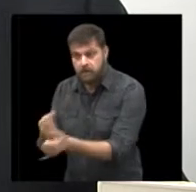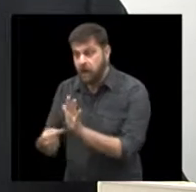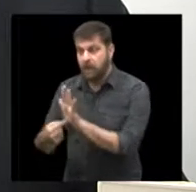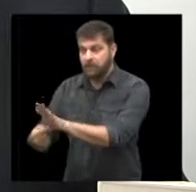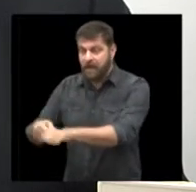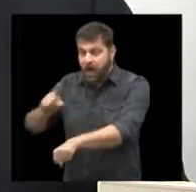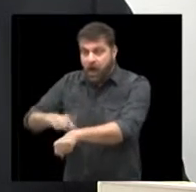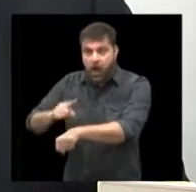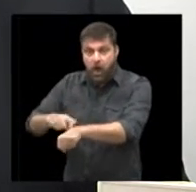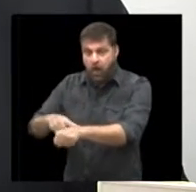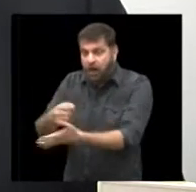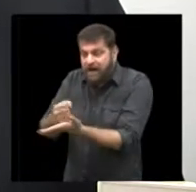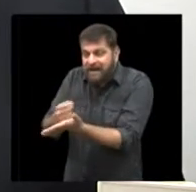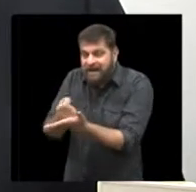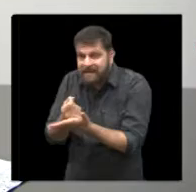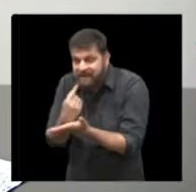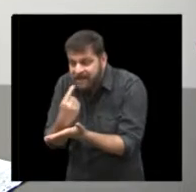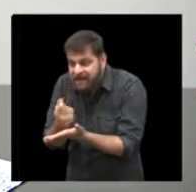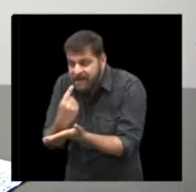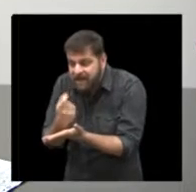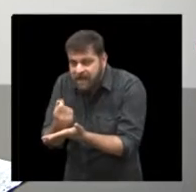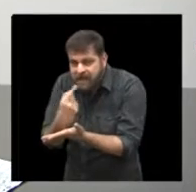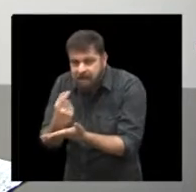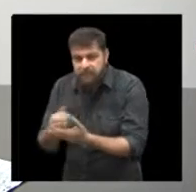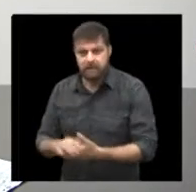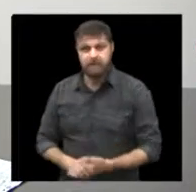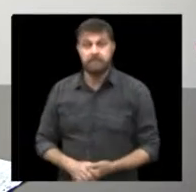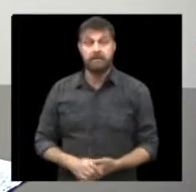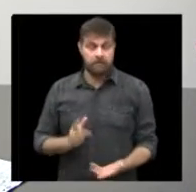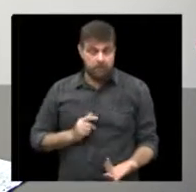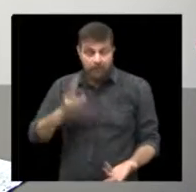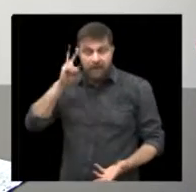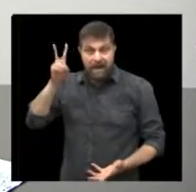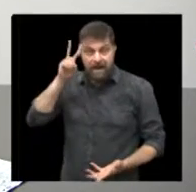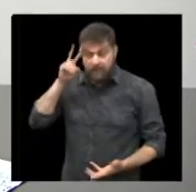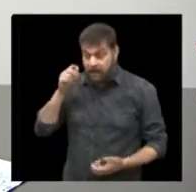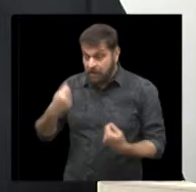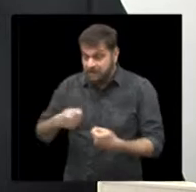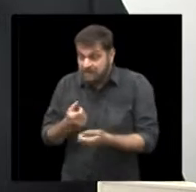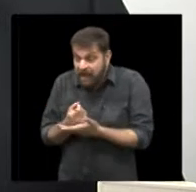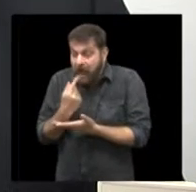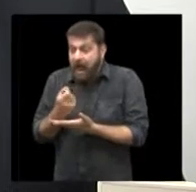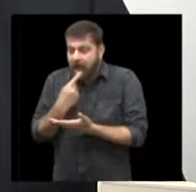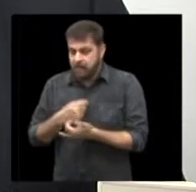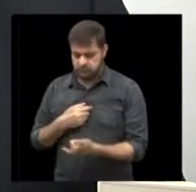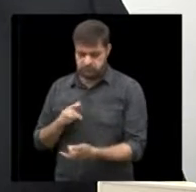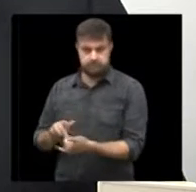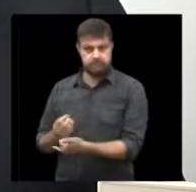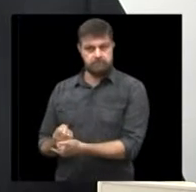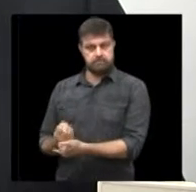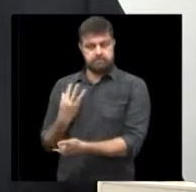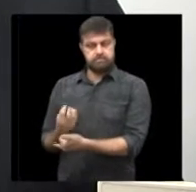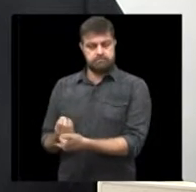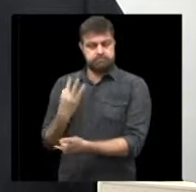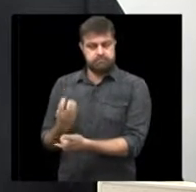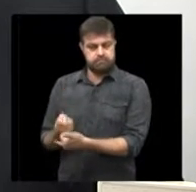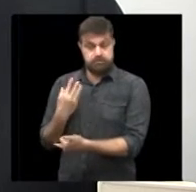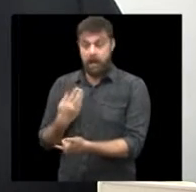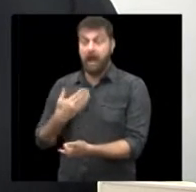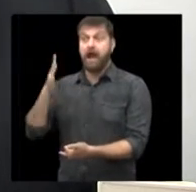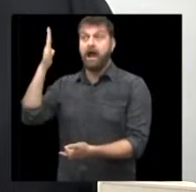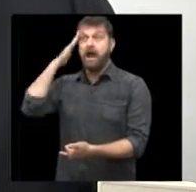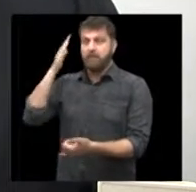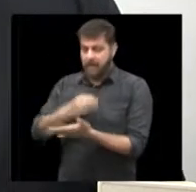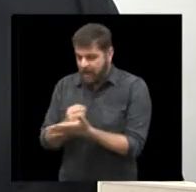aplicativo dizendo os seus horários de medicação lembretes lembretes de medicação ao estar no horário você tomar esse remédio ou aquele